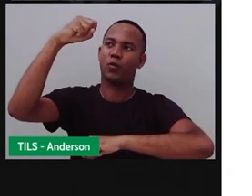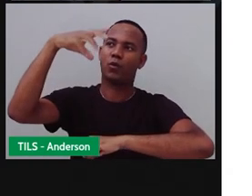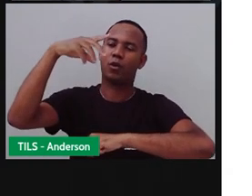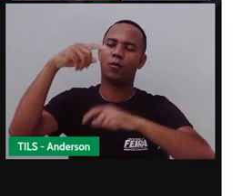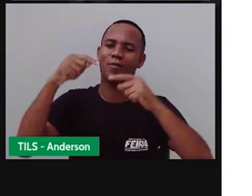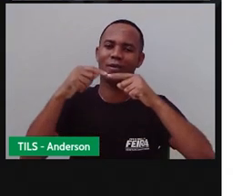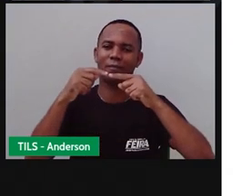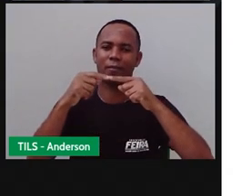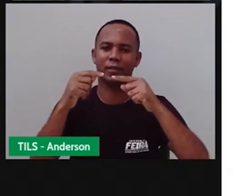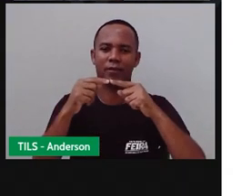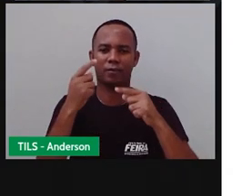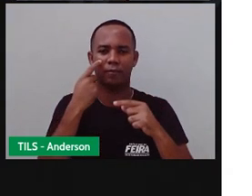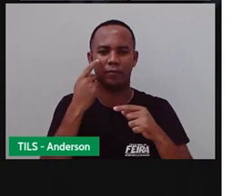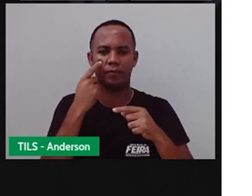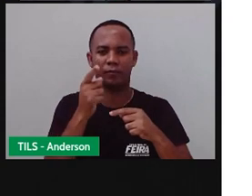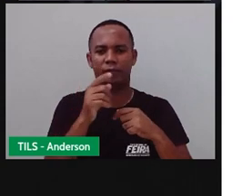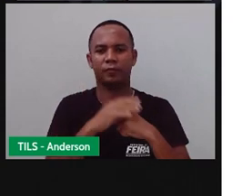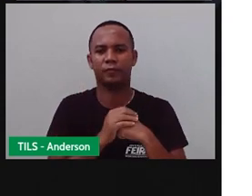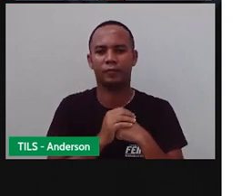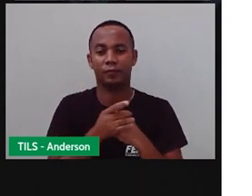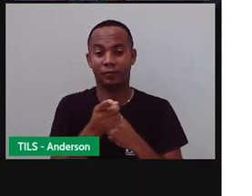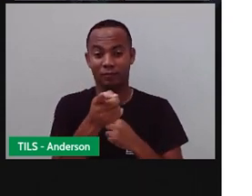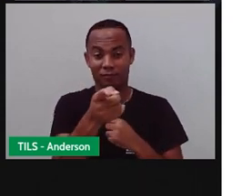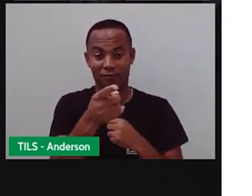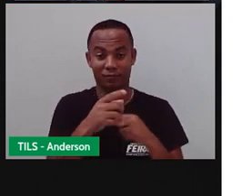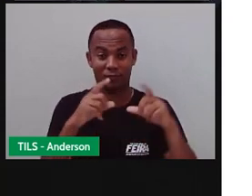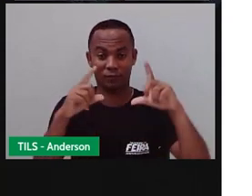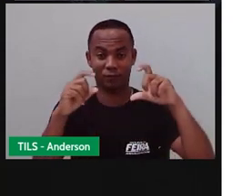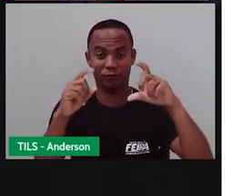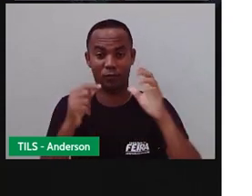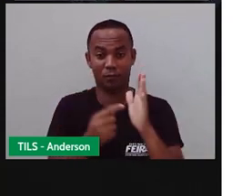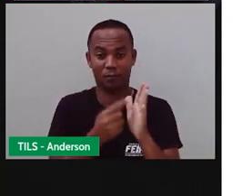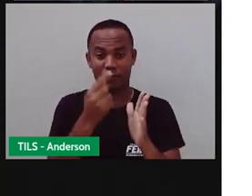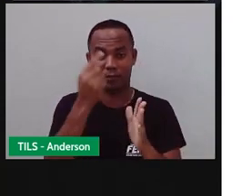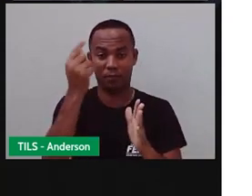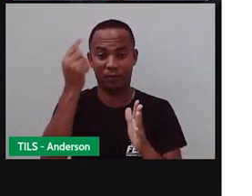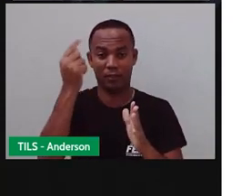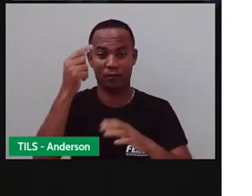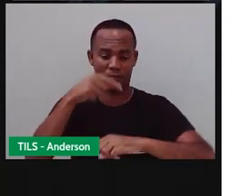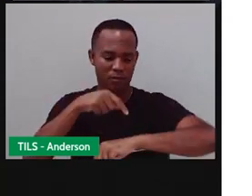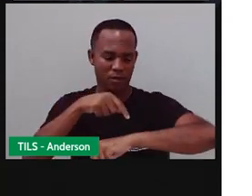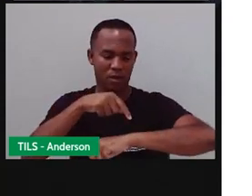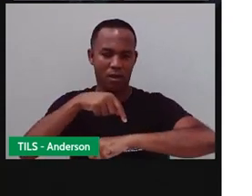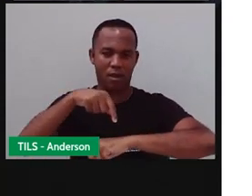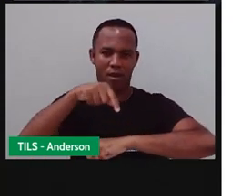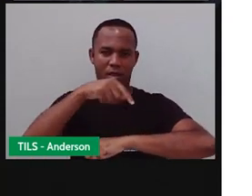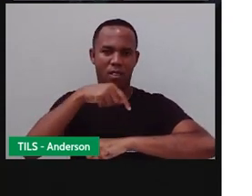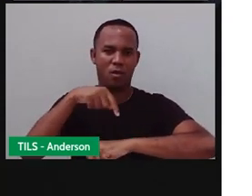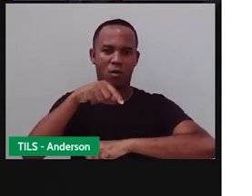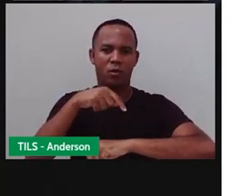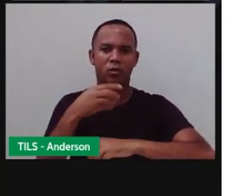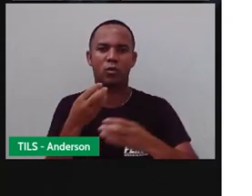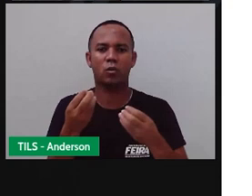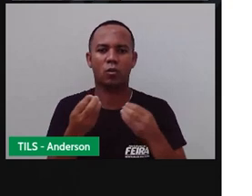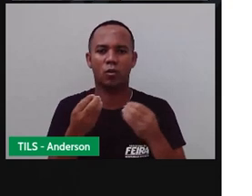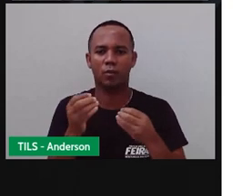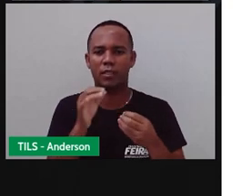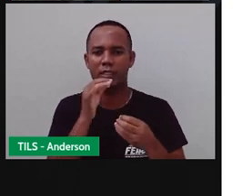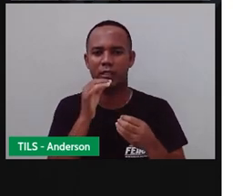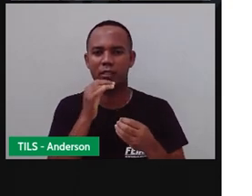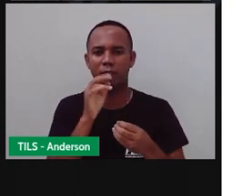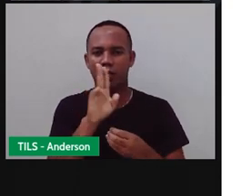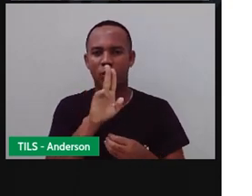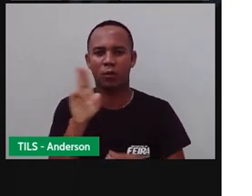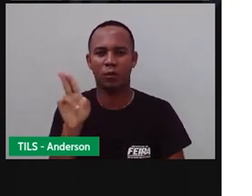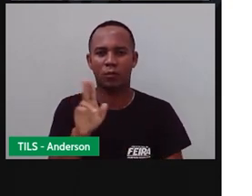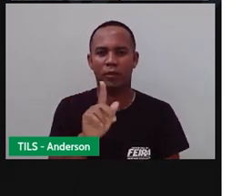Bom, foi a partir desse momento que surgiu o primeiro relógio, né? Que é conhecido como gnomo,